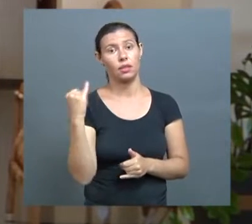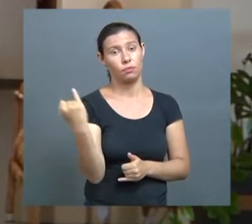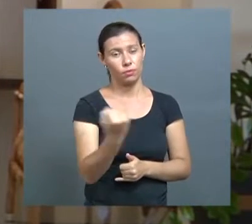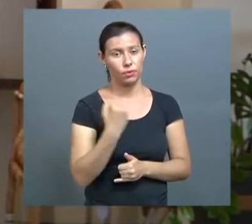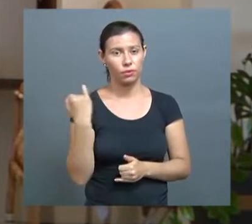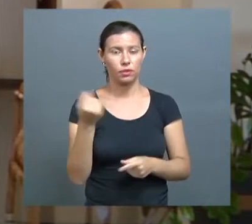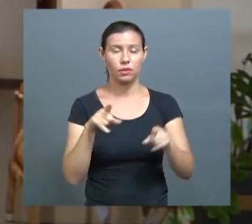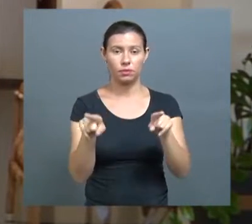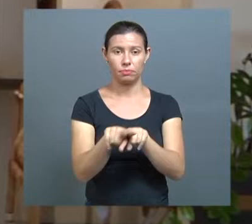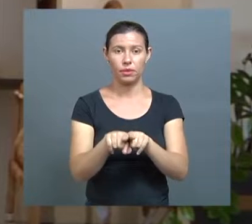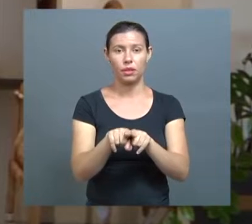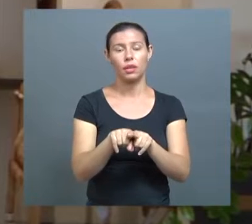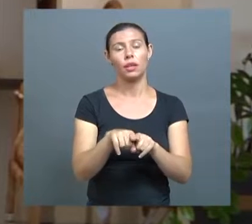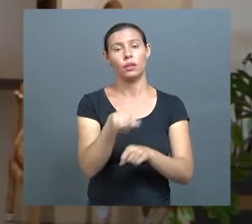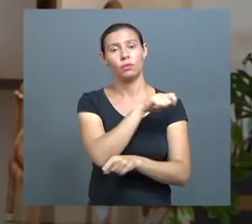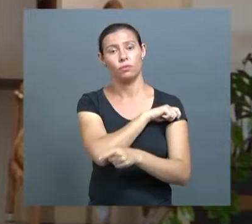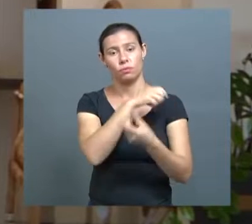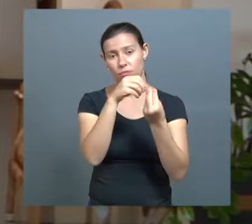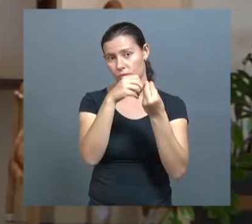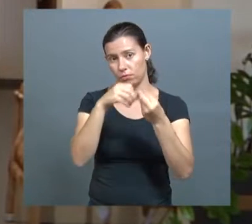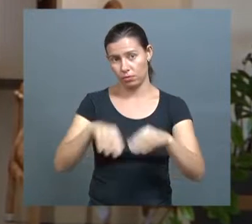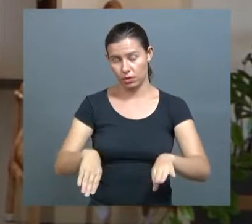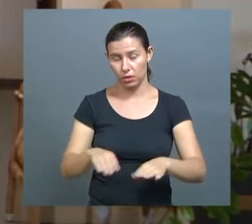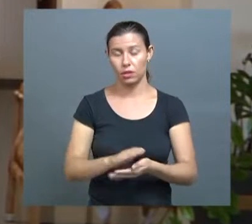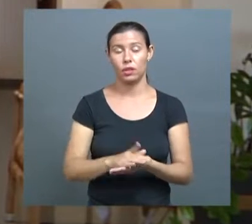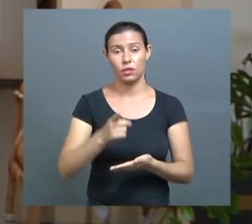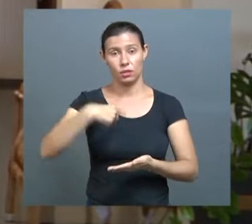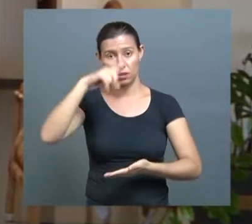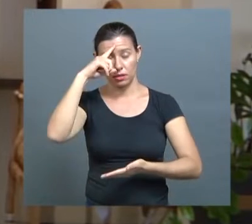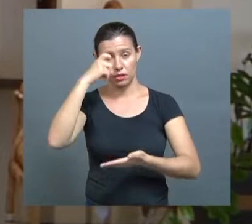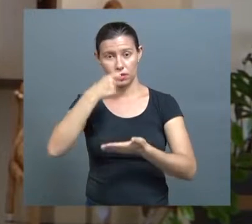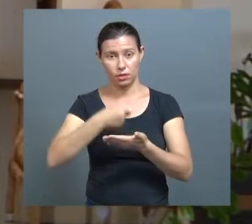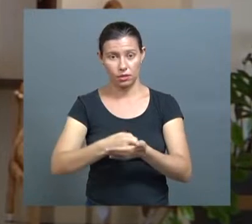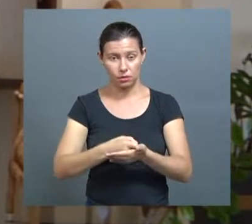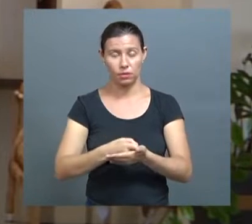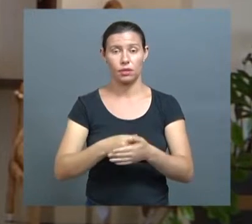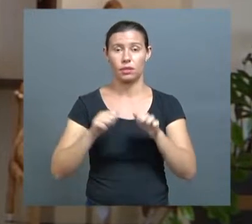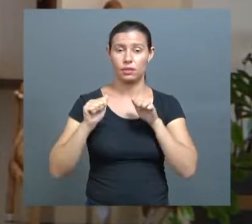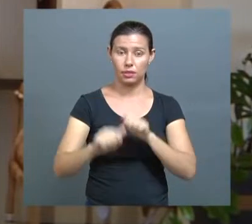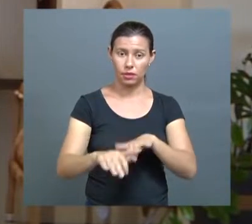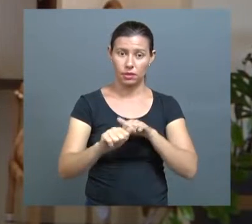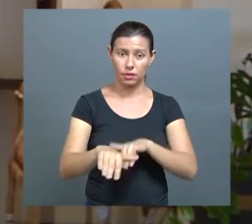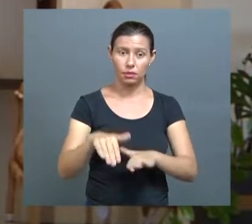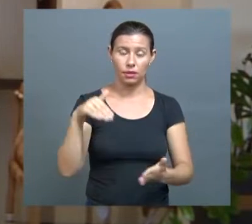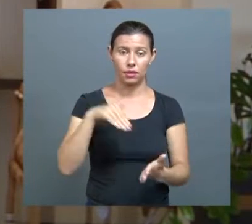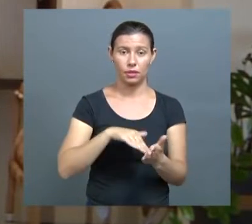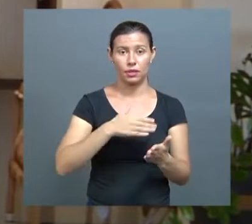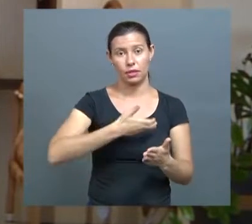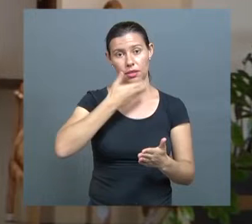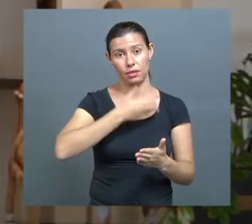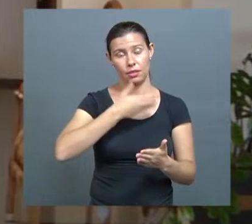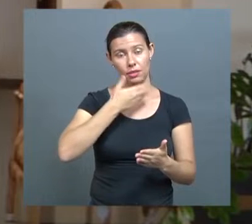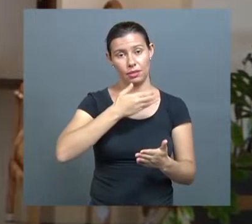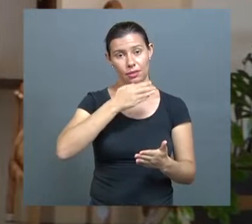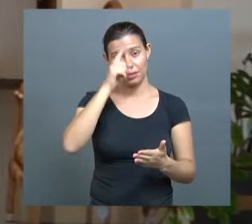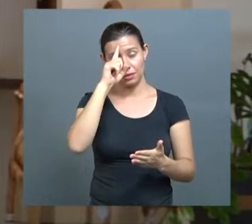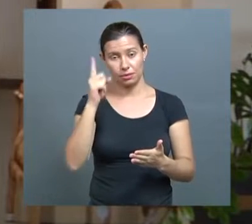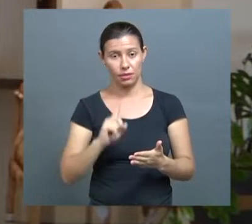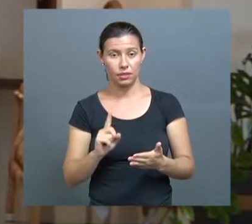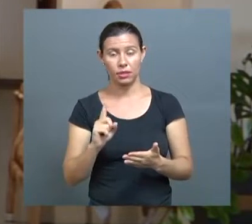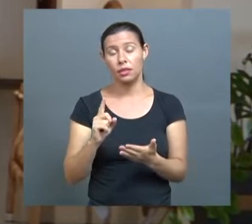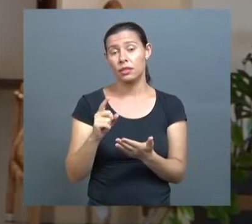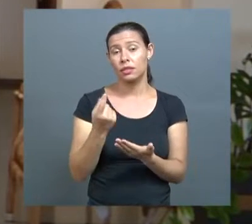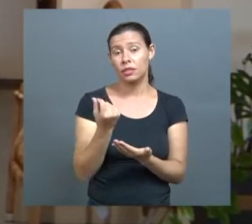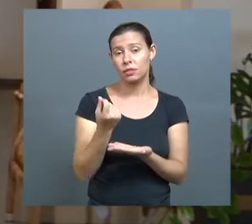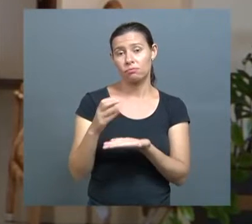prejudicar os alunos, principalmente, nós decidimos trabalhar desde setembro até dezembro, sem saber se íamos receber ou